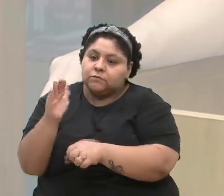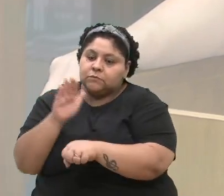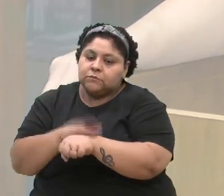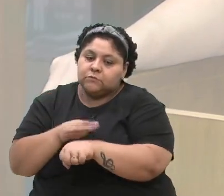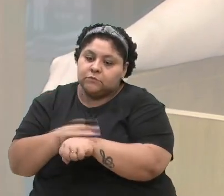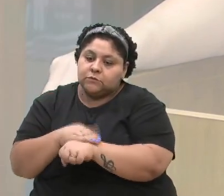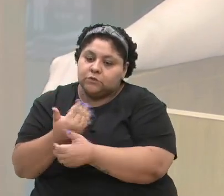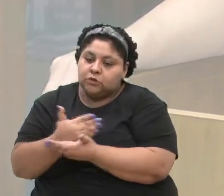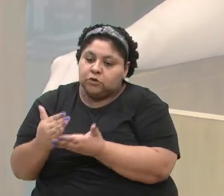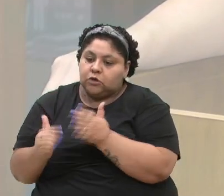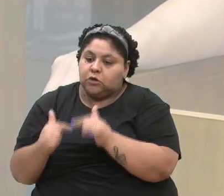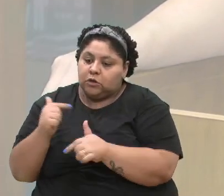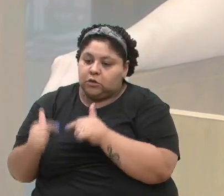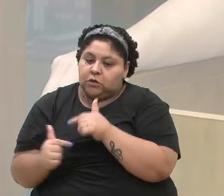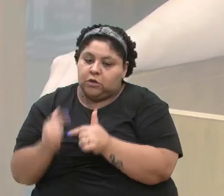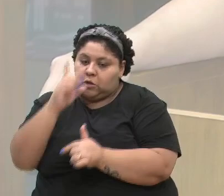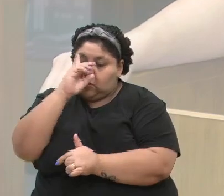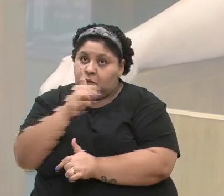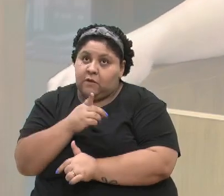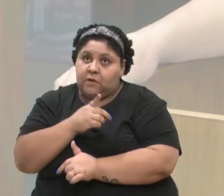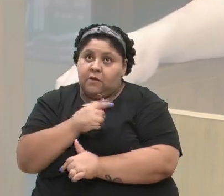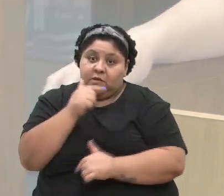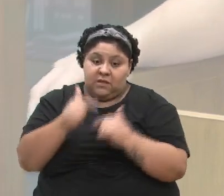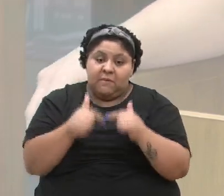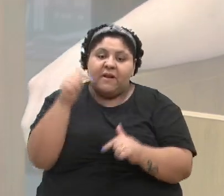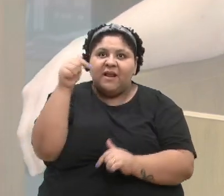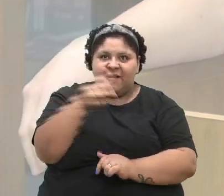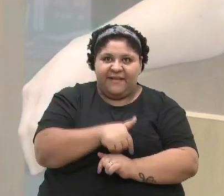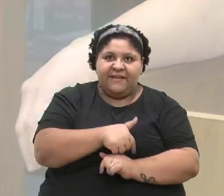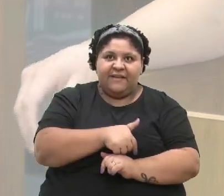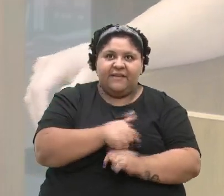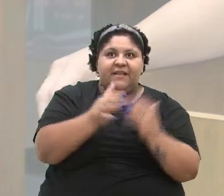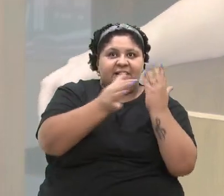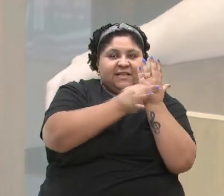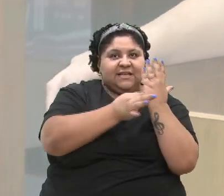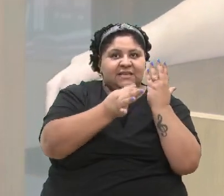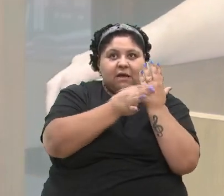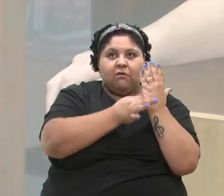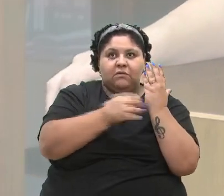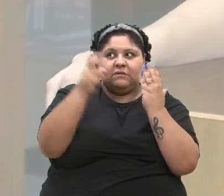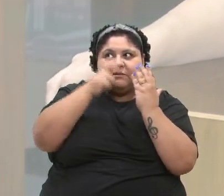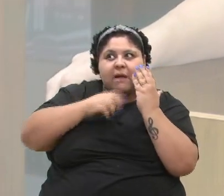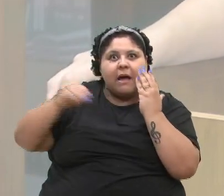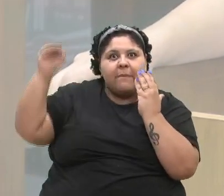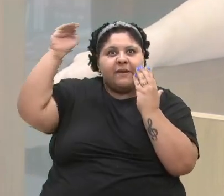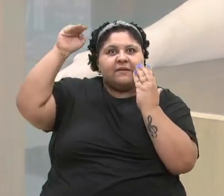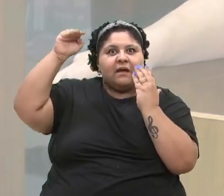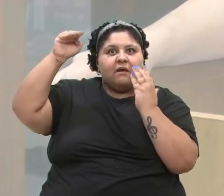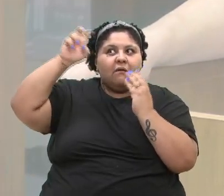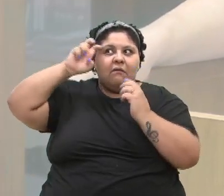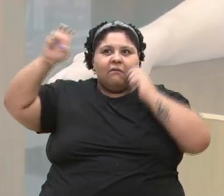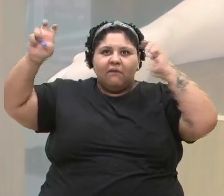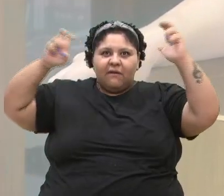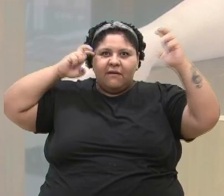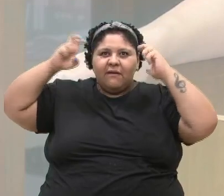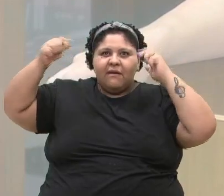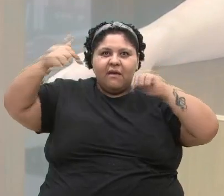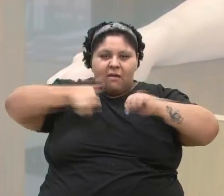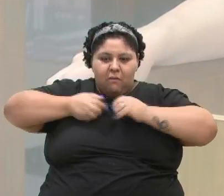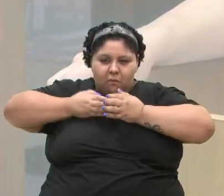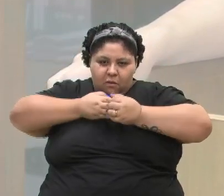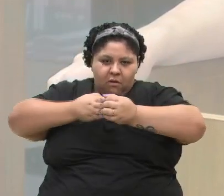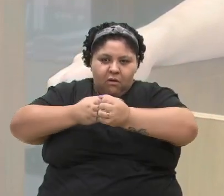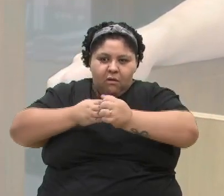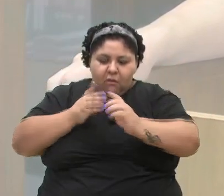assumiu o seu mandato nessa casa e começou a trabalhar a questão das altas habilidades e superdotação, eu tive o prazer de acompanhar e